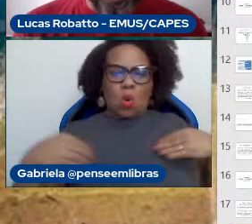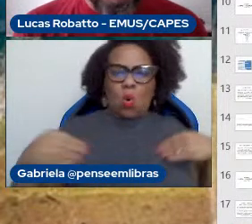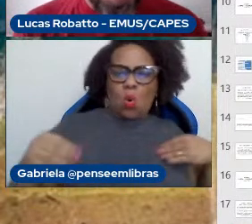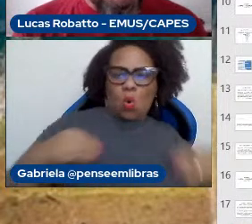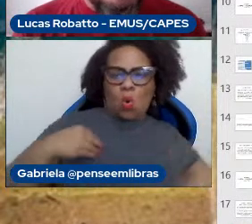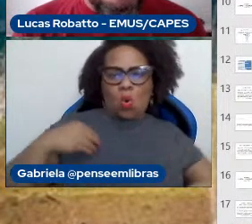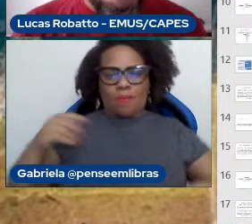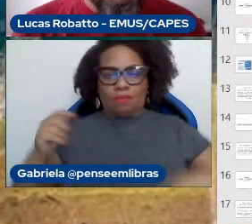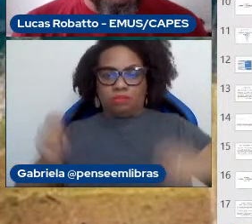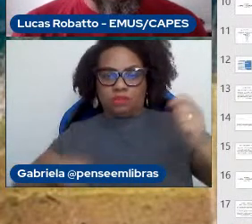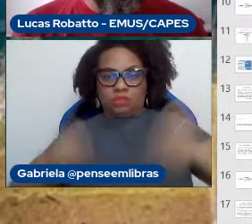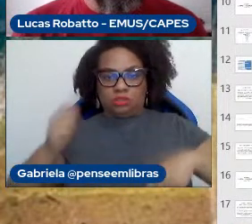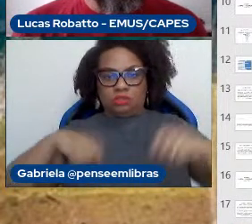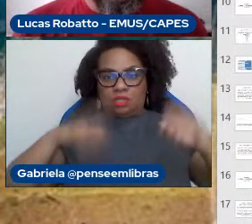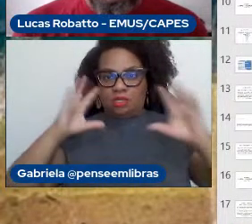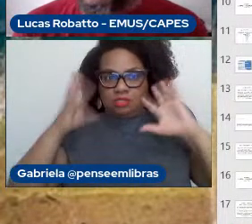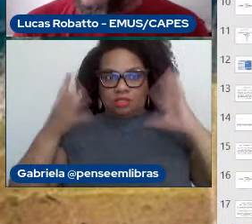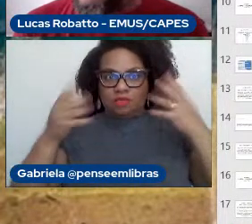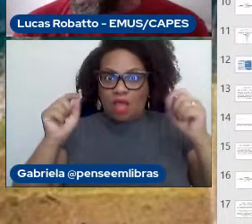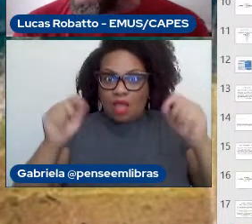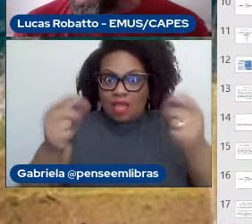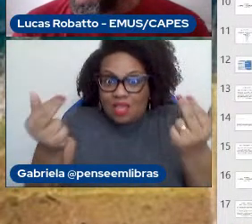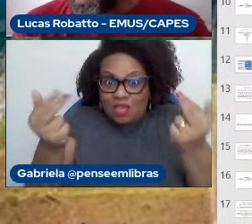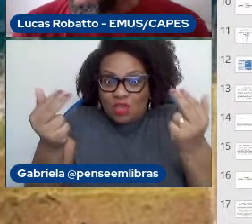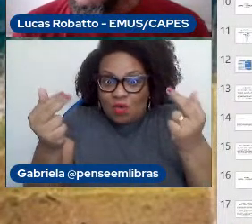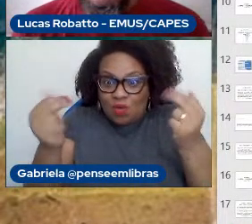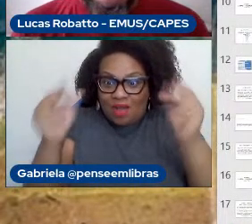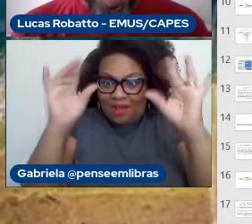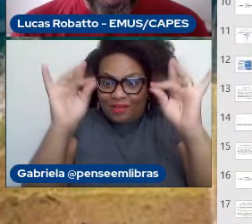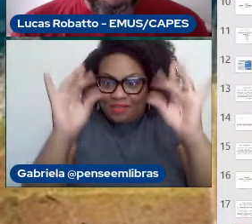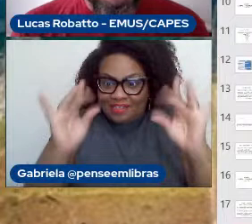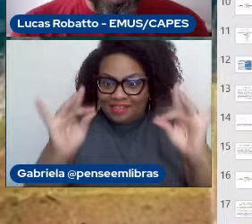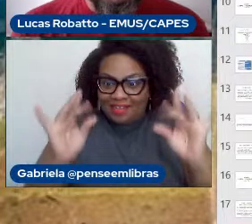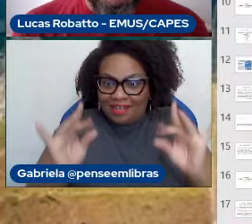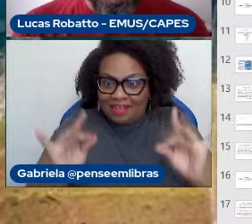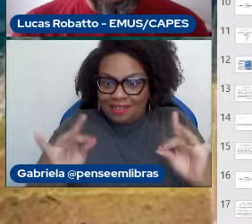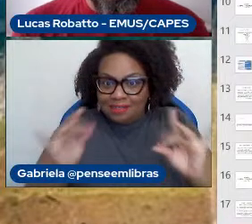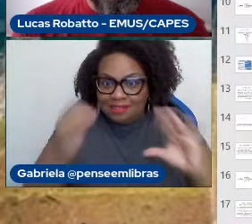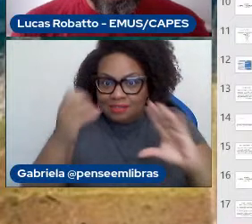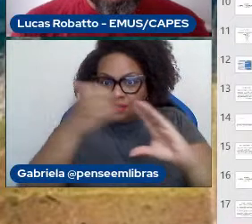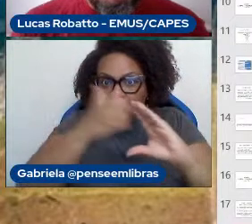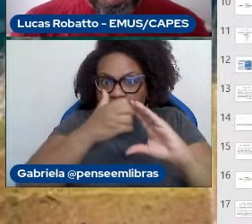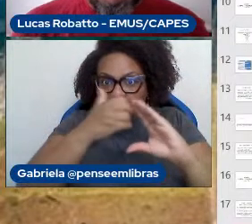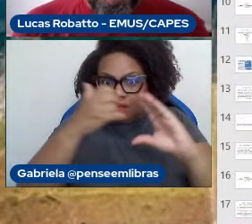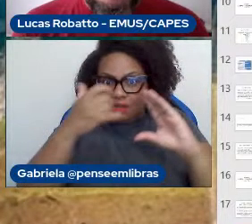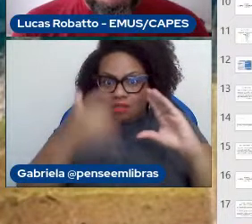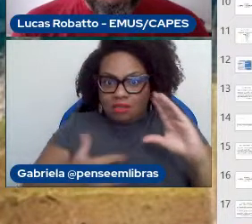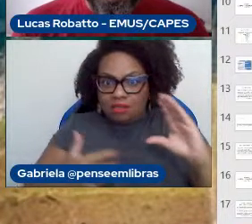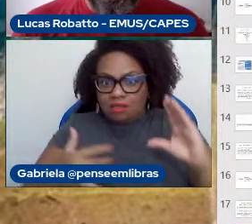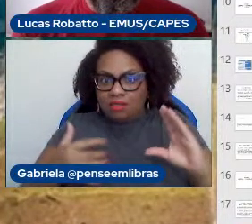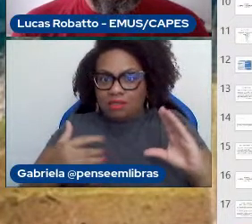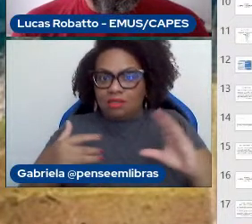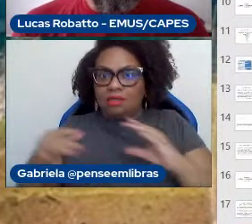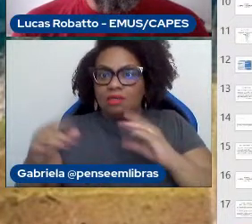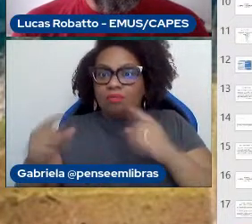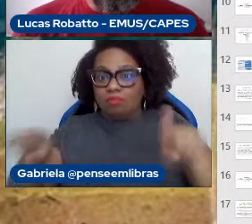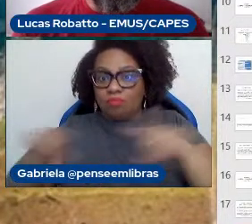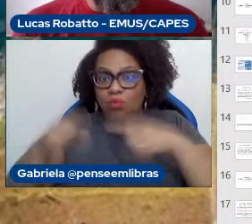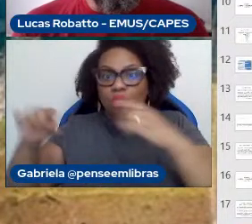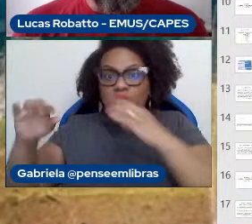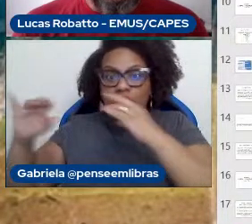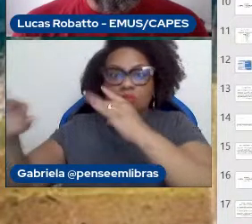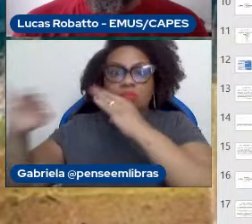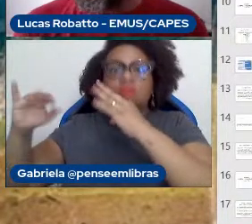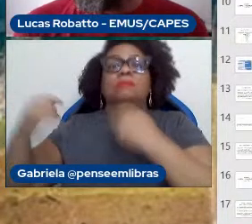é a descrição y-literis do que um músico precisa ter. Claro que em dimensões diferentes e em